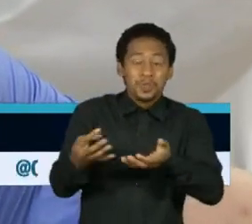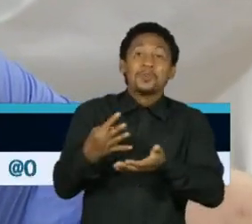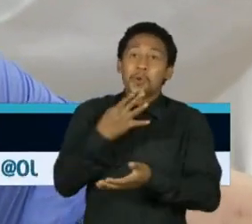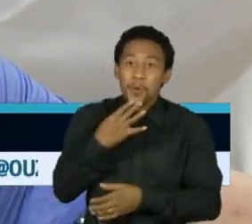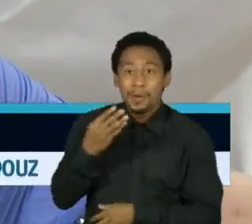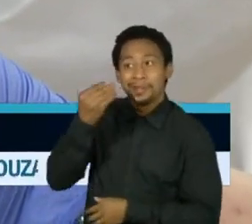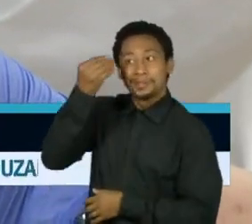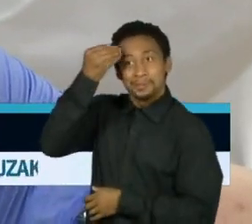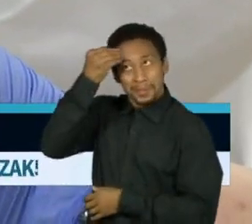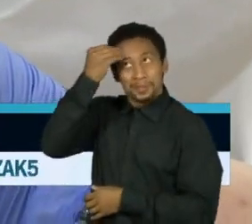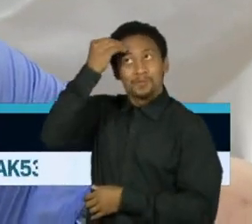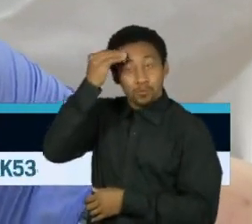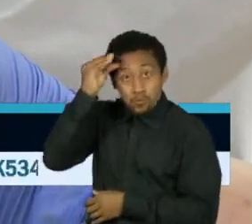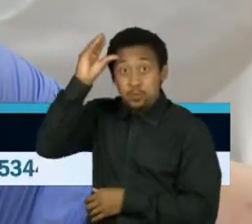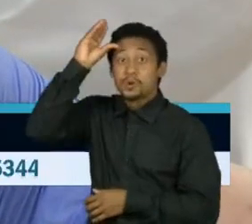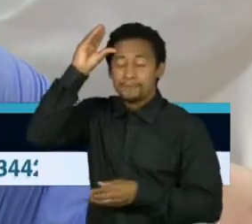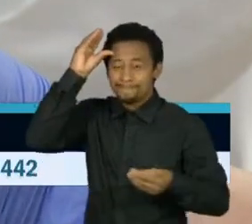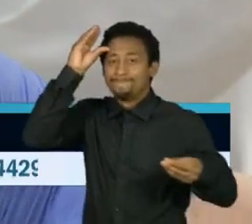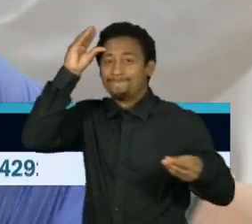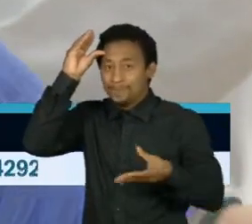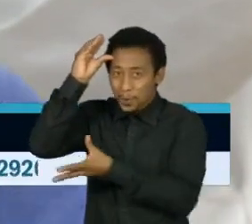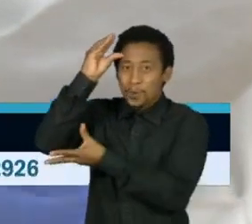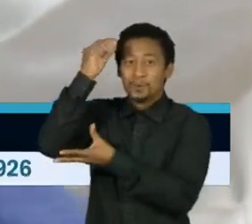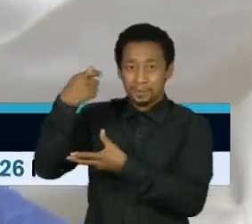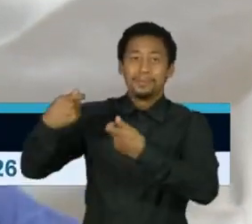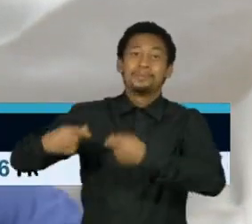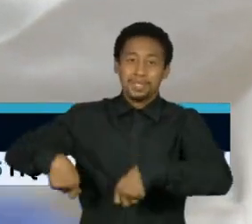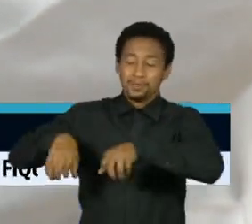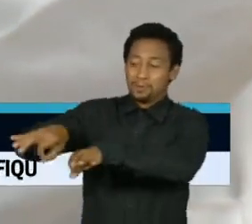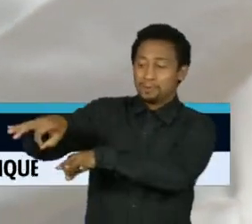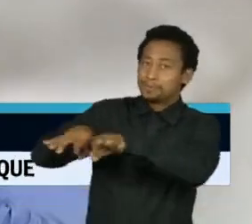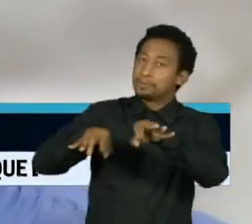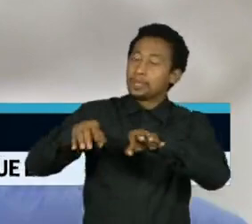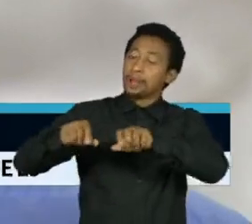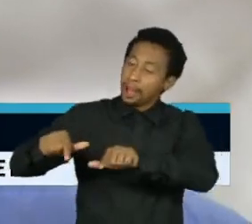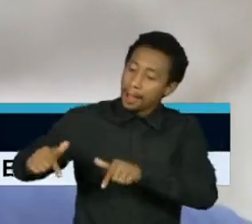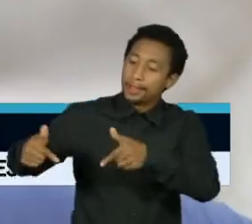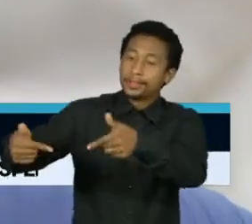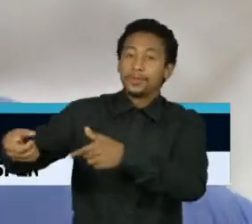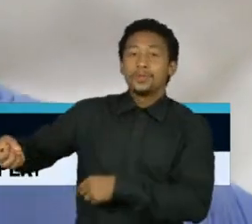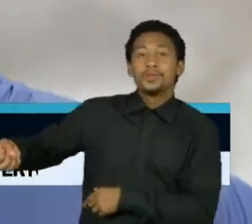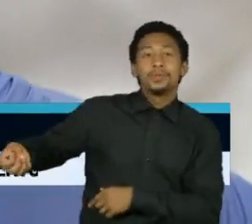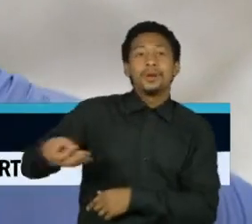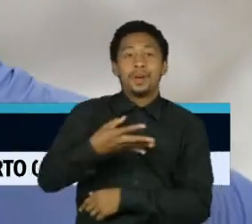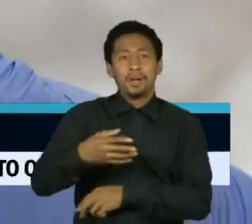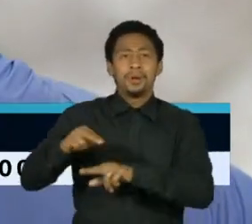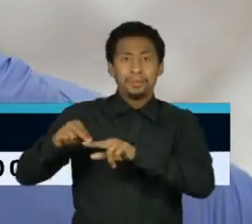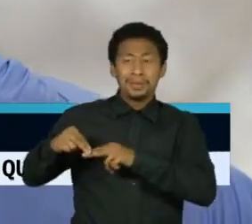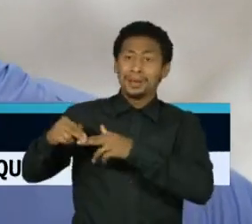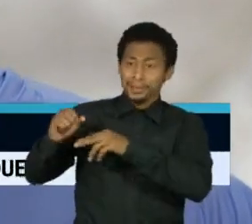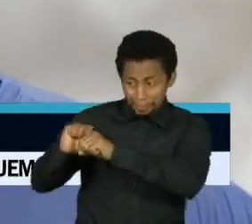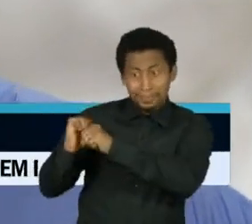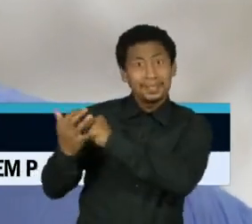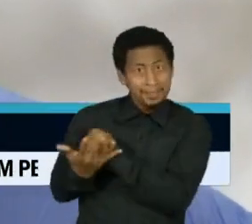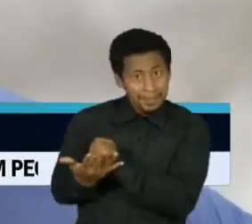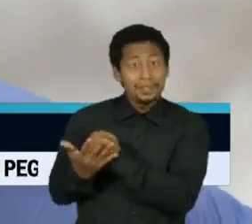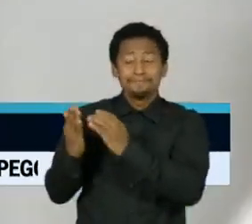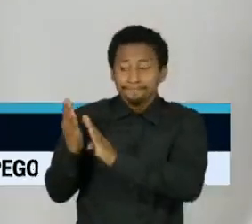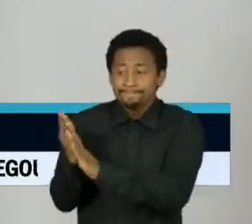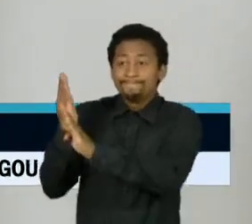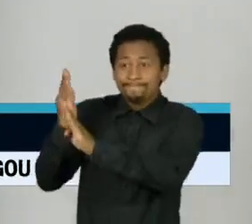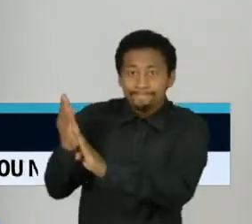ações em relação àquilo que estava sendo implementado, trazendo o que as pesquisas descobertas